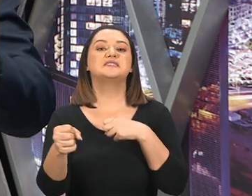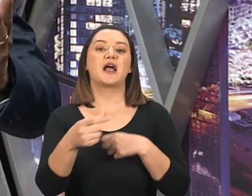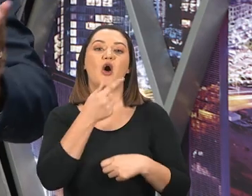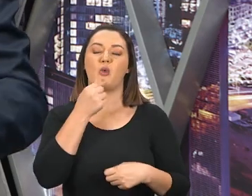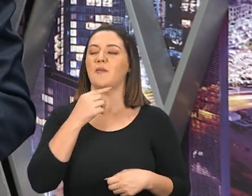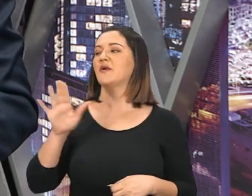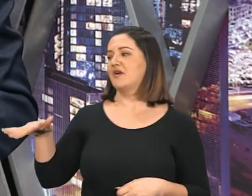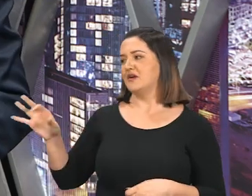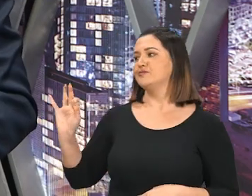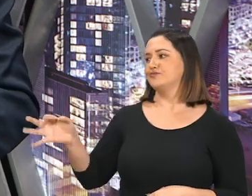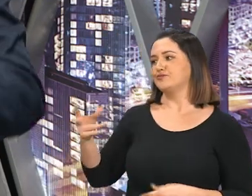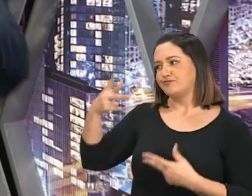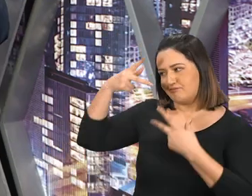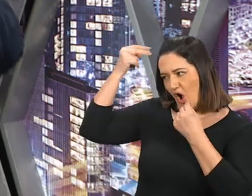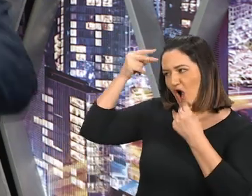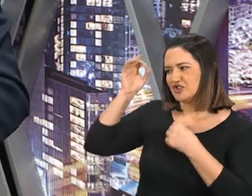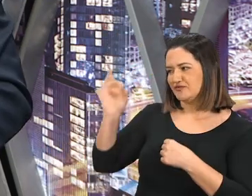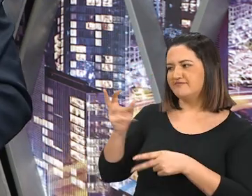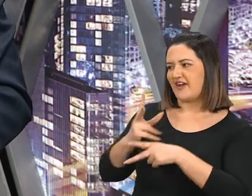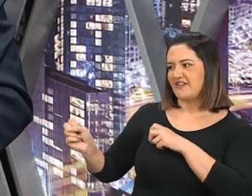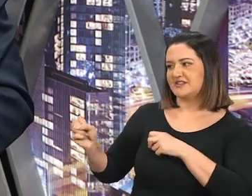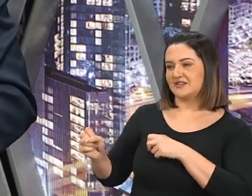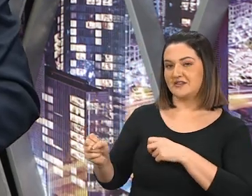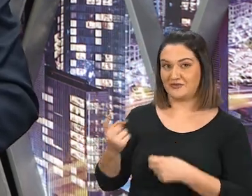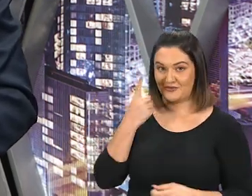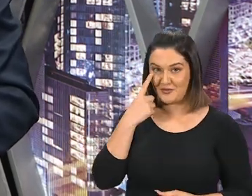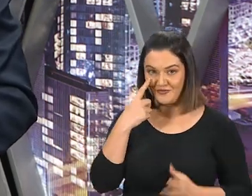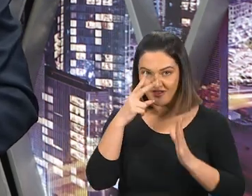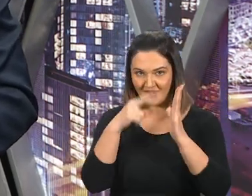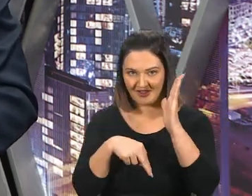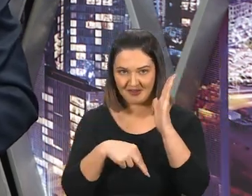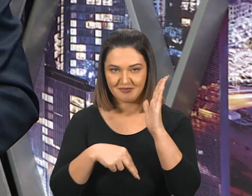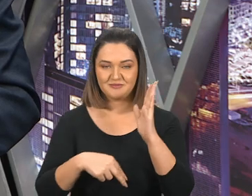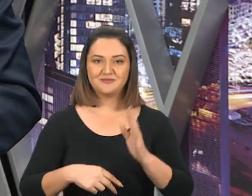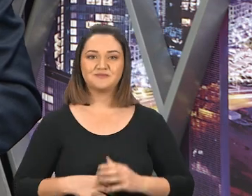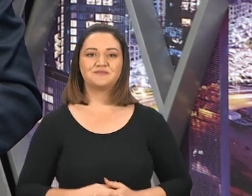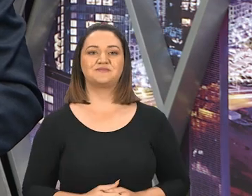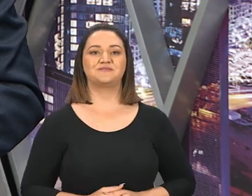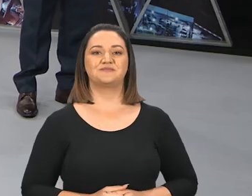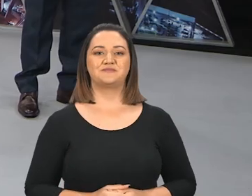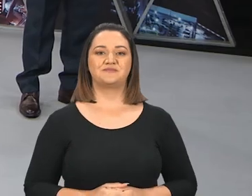Com duplo sentido, claro. E não é que deu bode mesmo? Vamos ver na Bíblia.